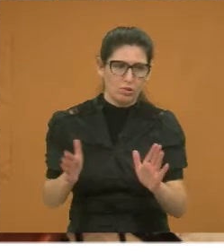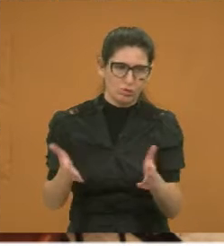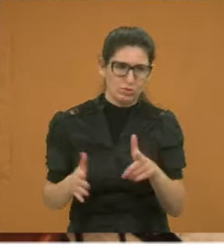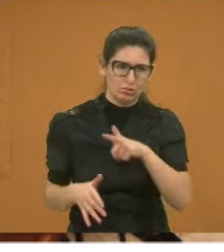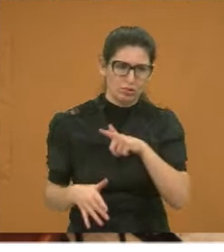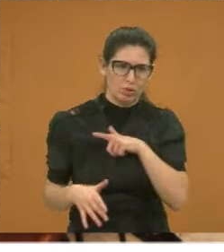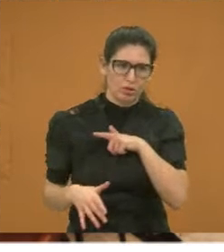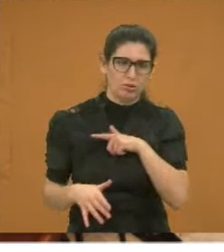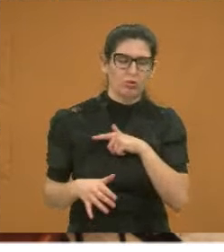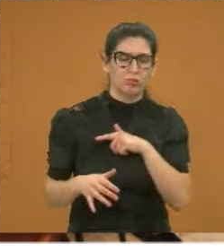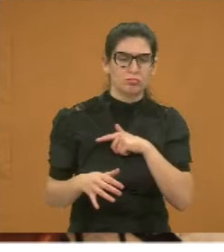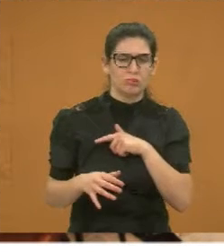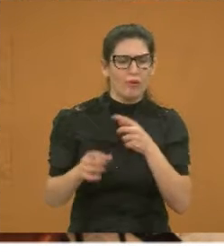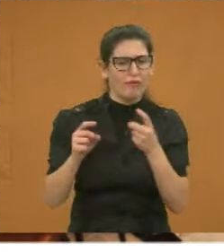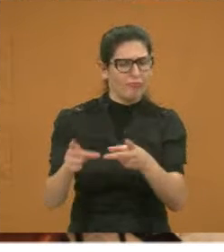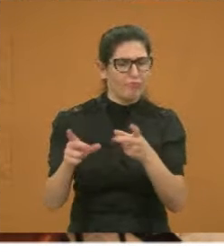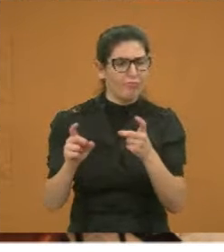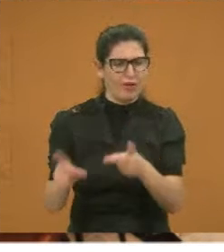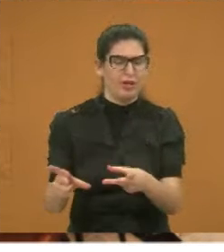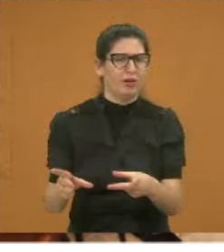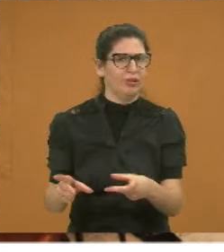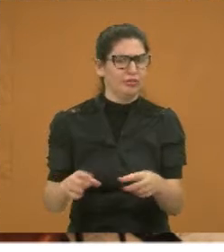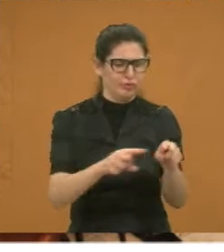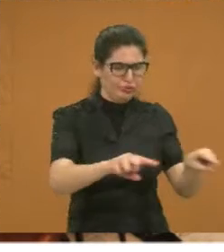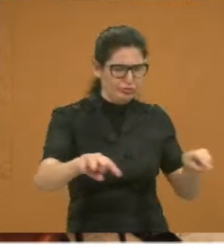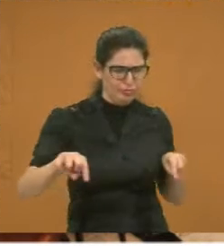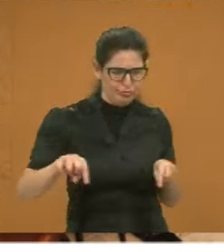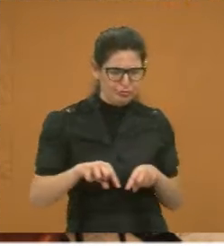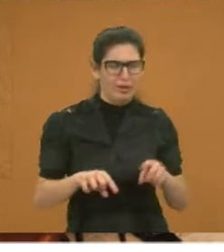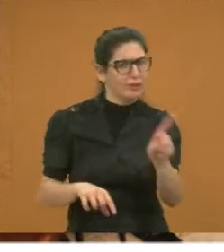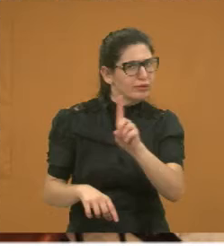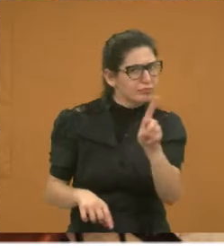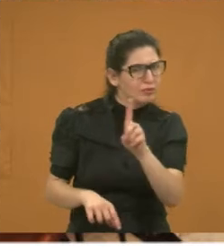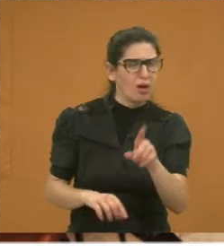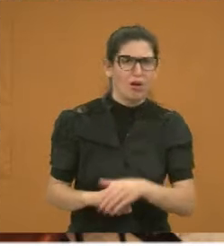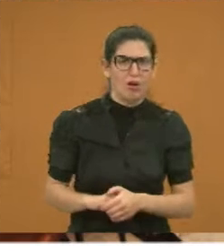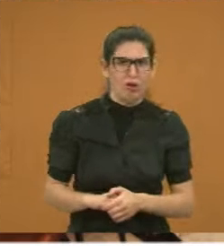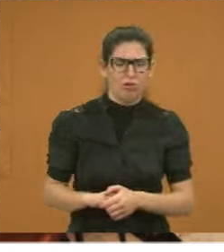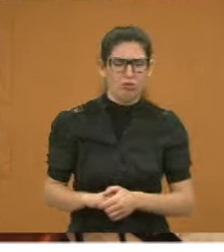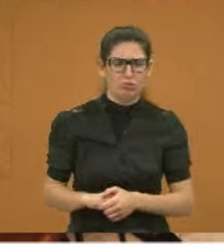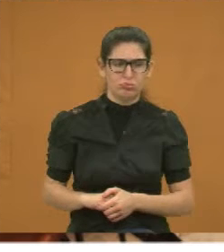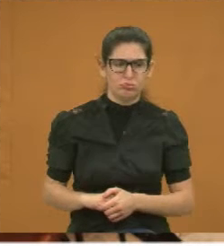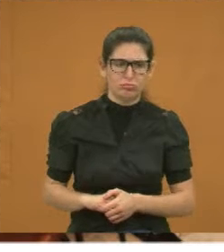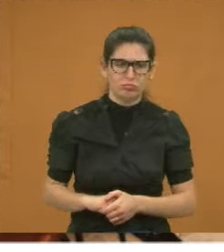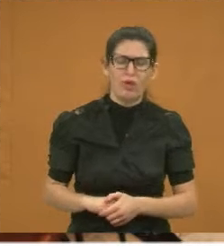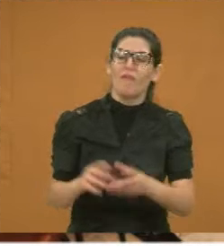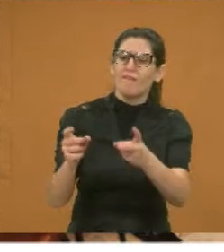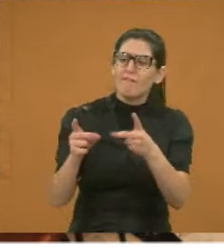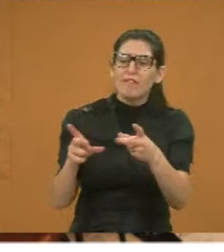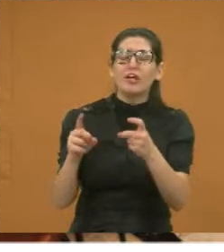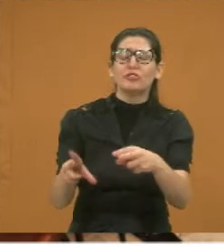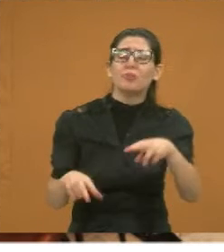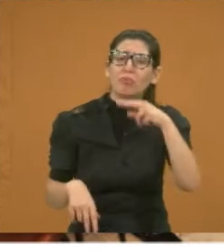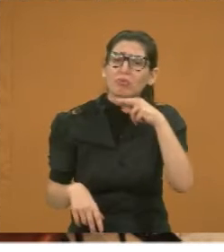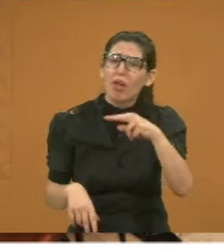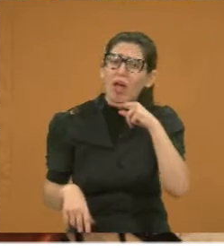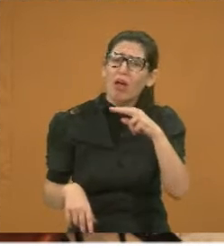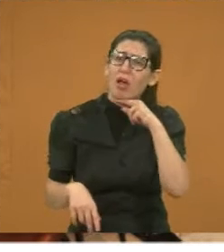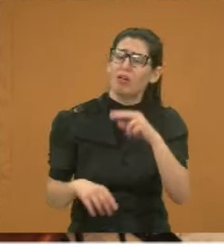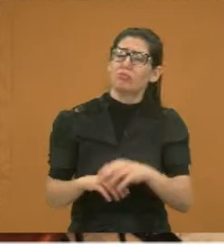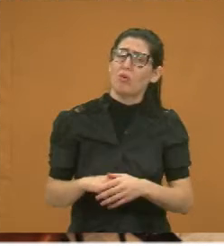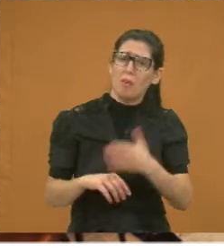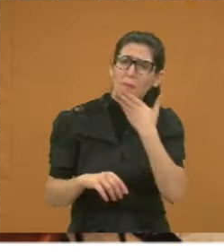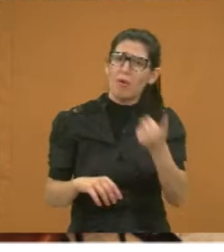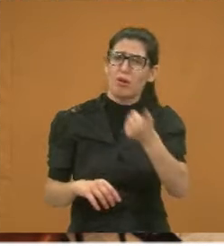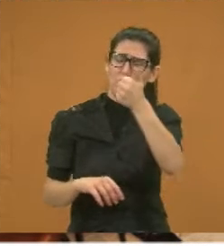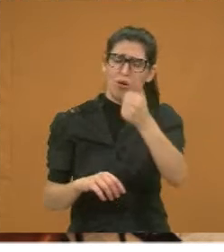Não vende, não. Pelo menos, deixa para algum neto de vocês, se puder comprar outro lugar, vende para algum neto de vocês, para ficar na história. Porque